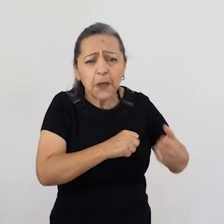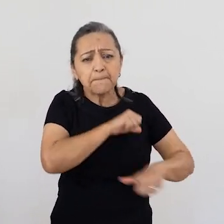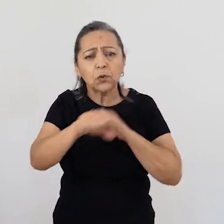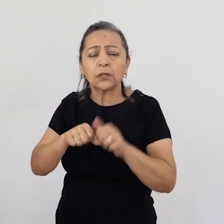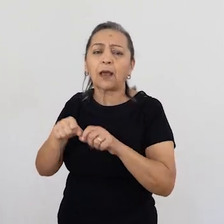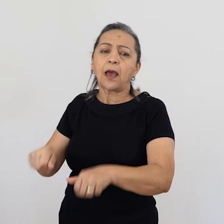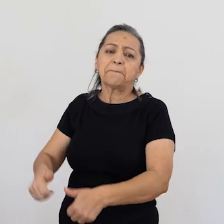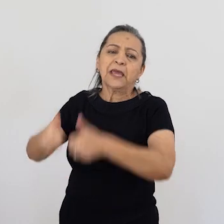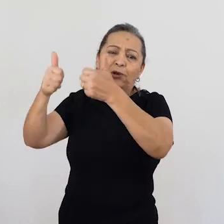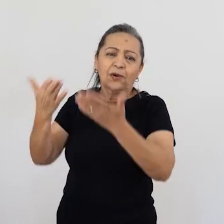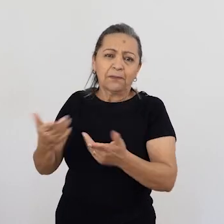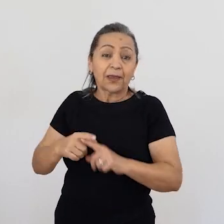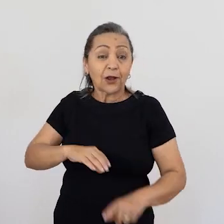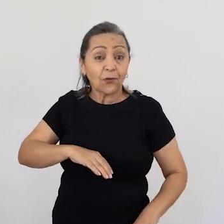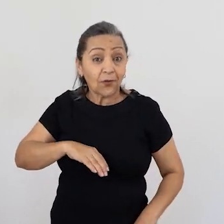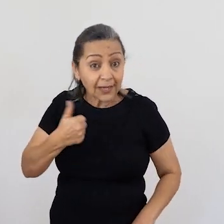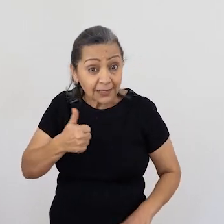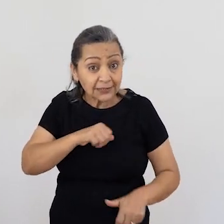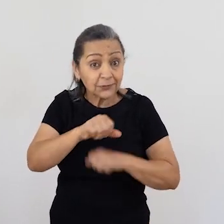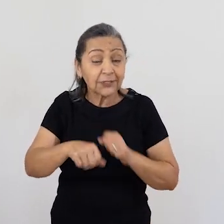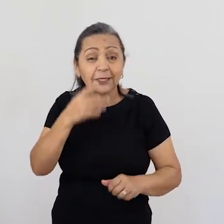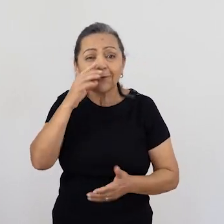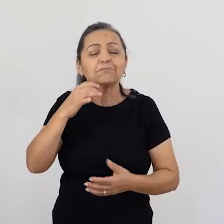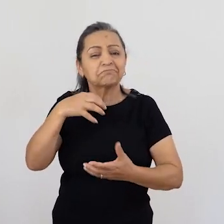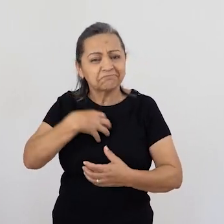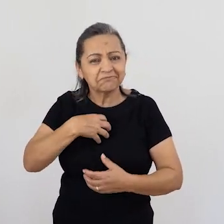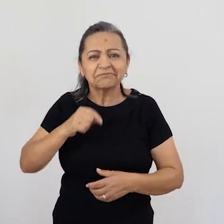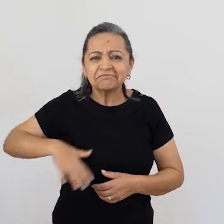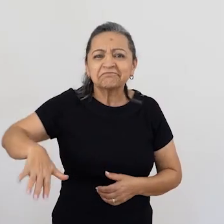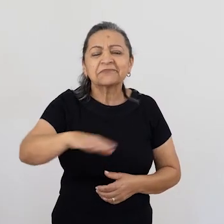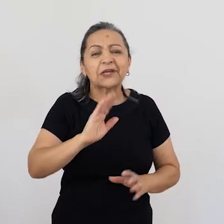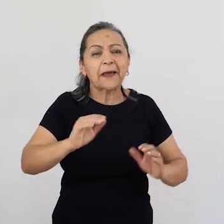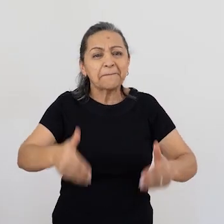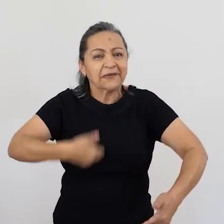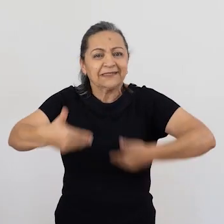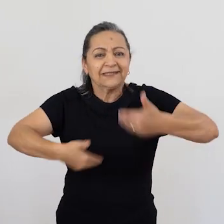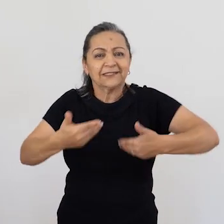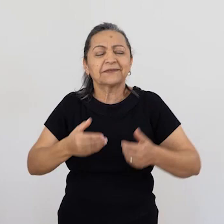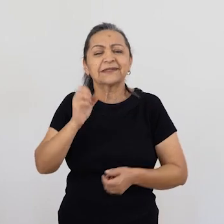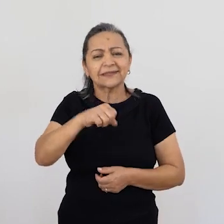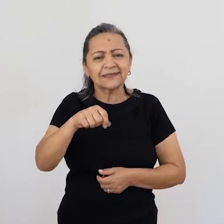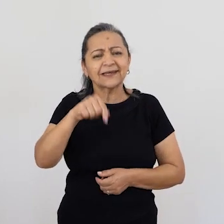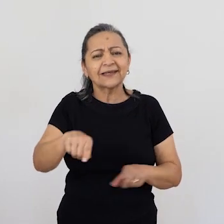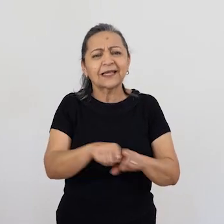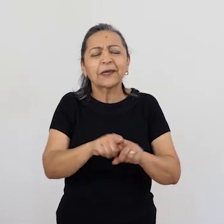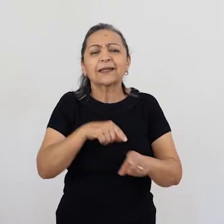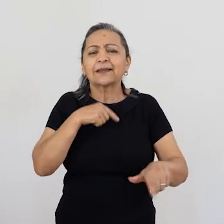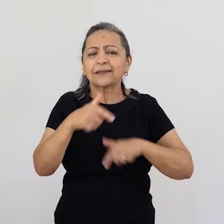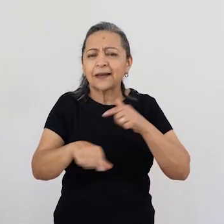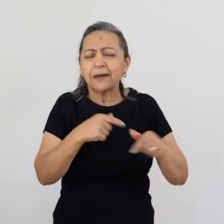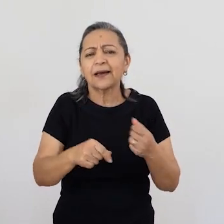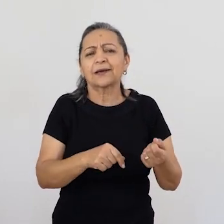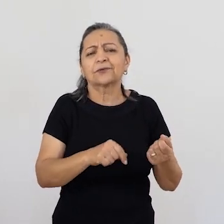melhor estar ruim do que eu não saber o que vem. Exatamente. E ter coragem de mudar, eu acho que o próprio ambiente aqui incentiva